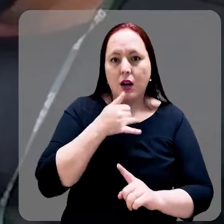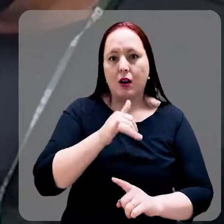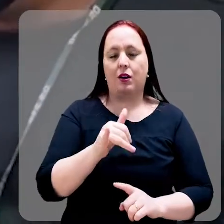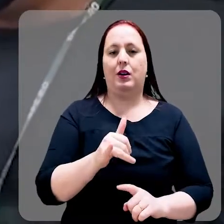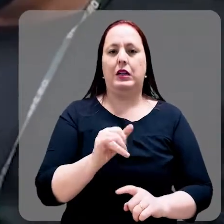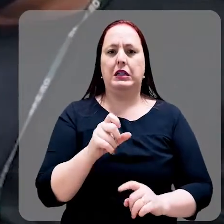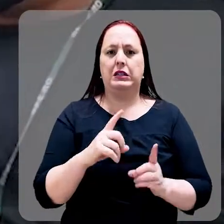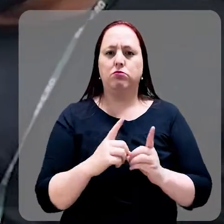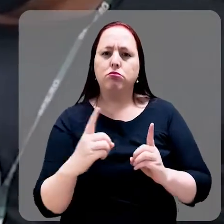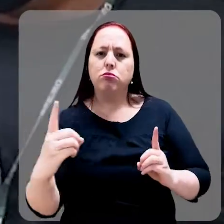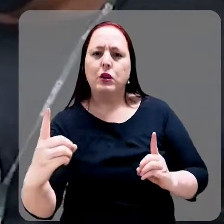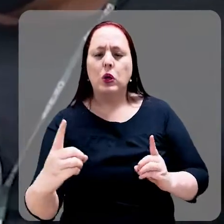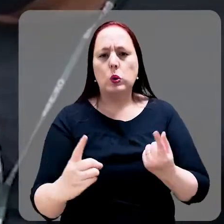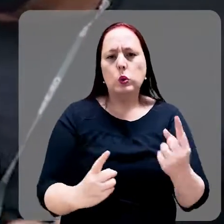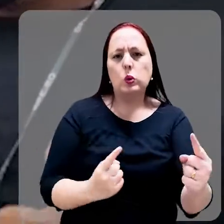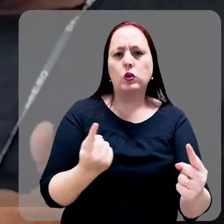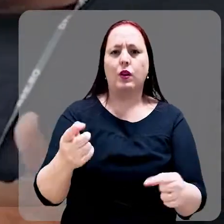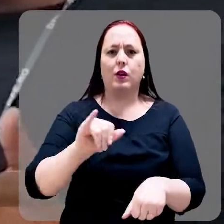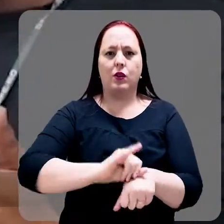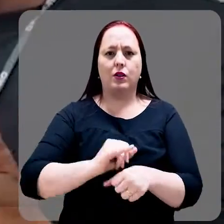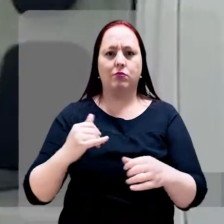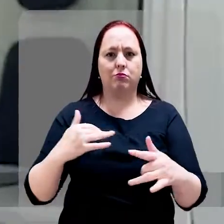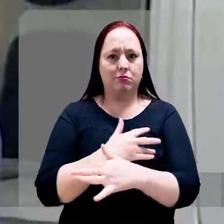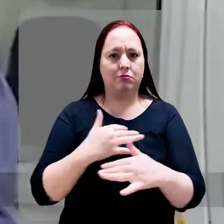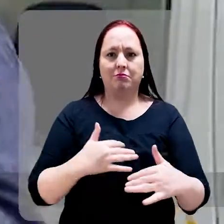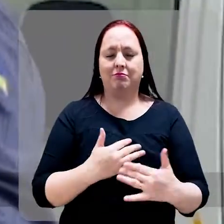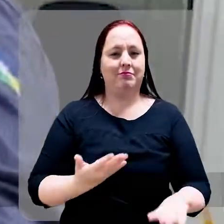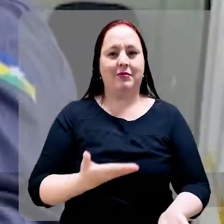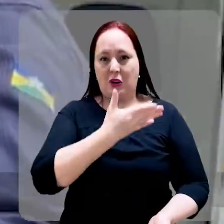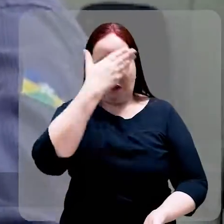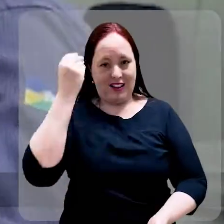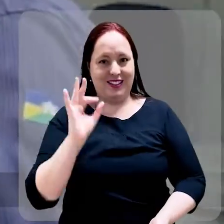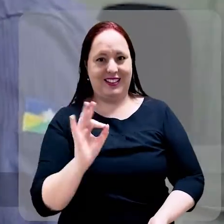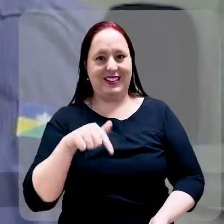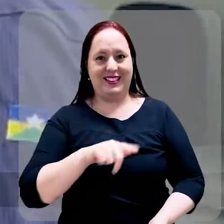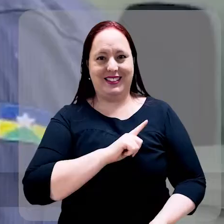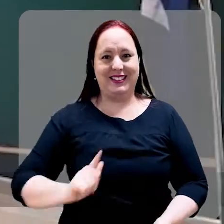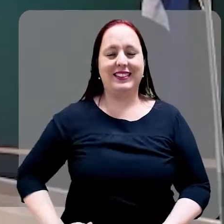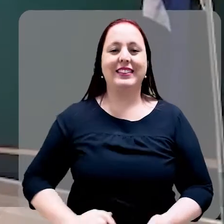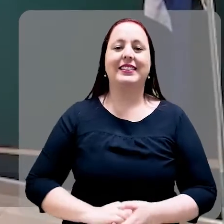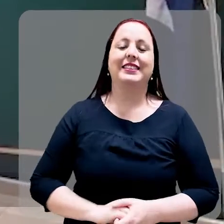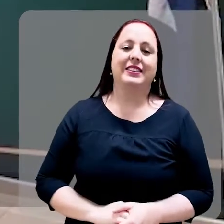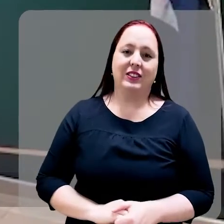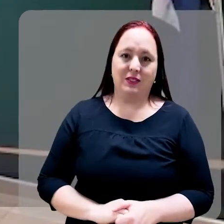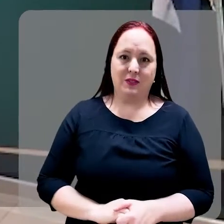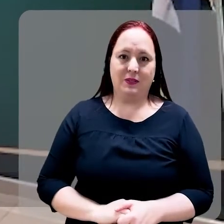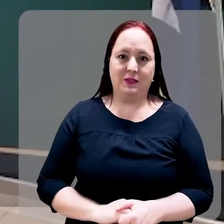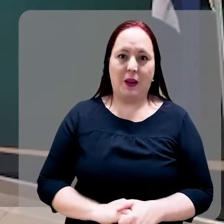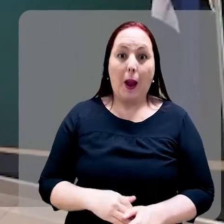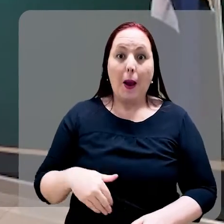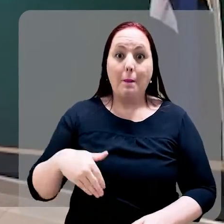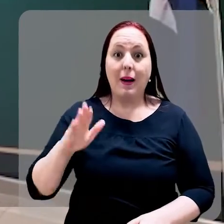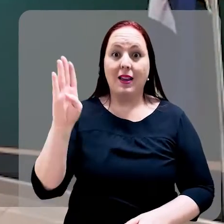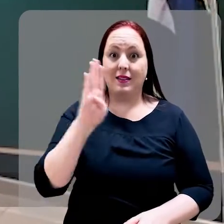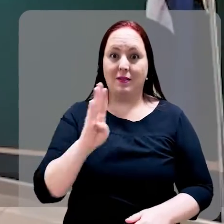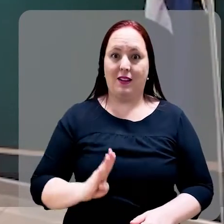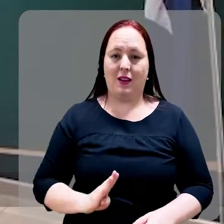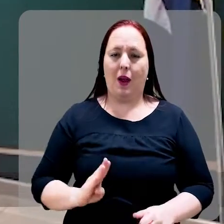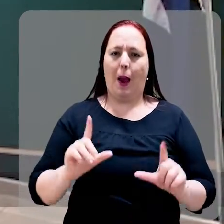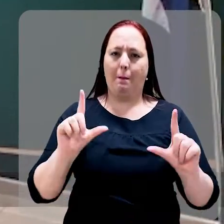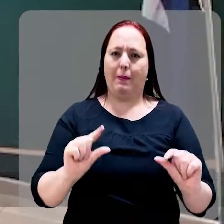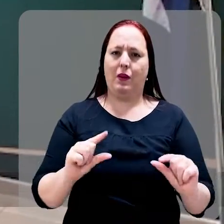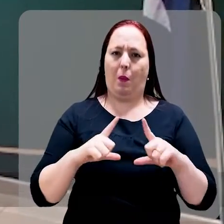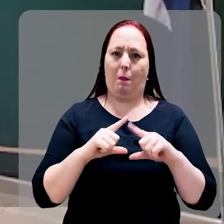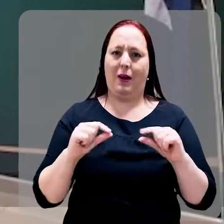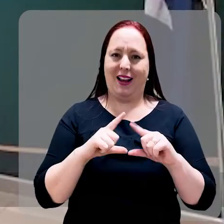Não importa a distância que você esteja do centro da cidade, não será esquecido por este governo. E mais Brasil e menos Brasil é isso.